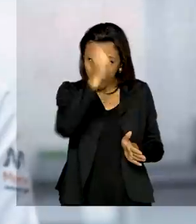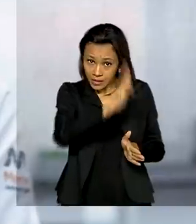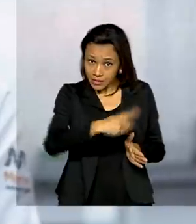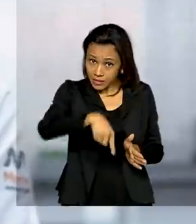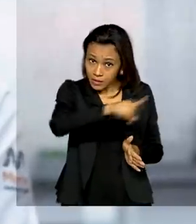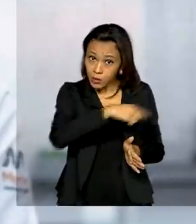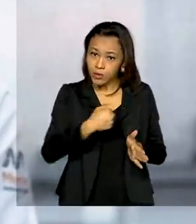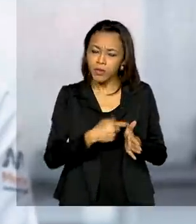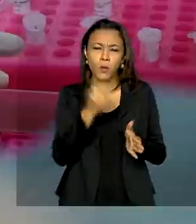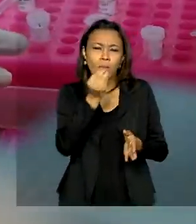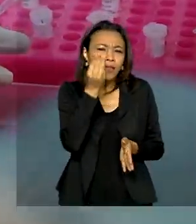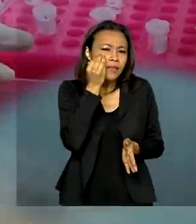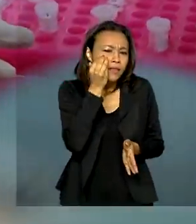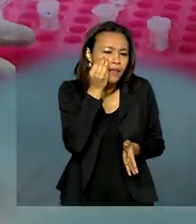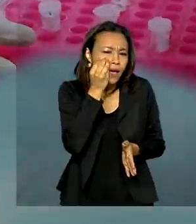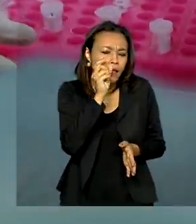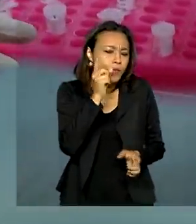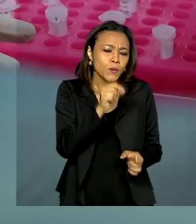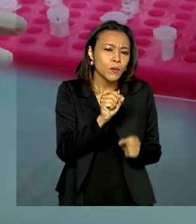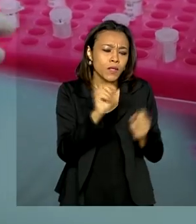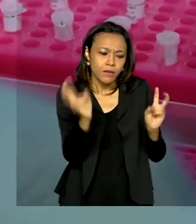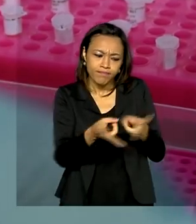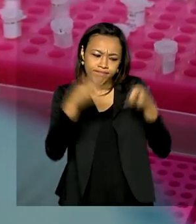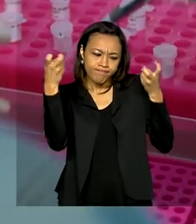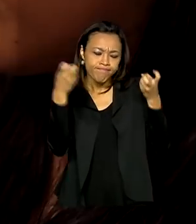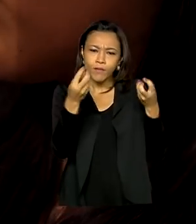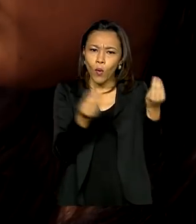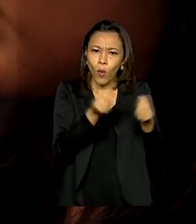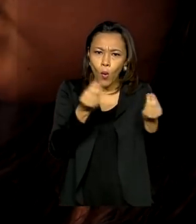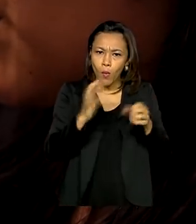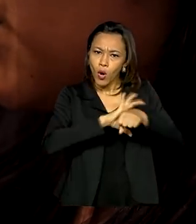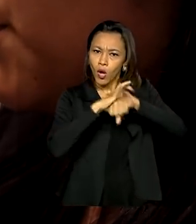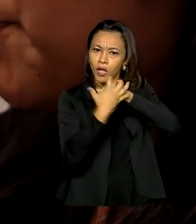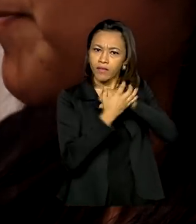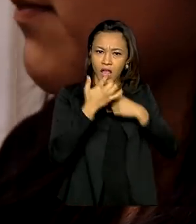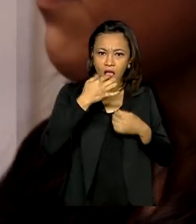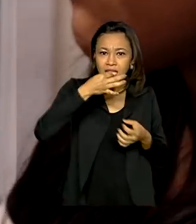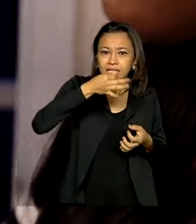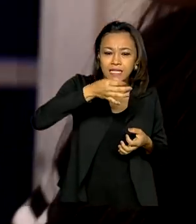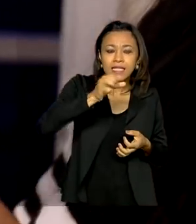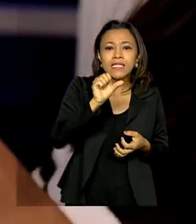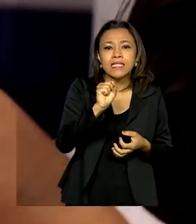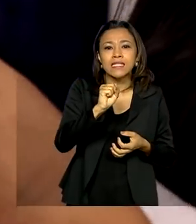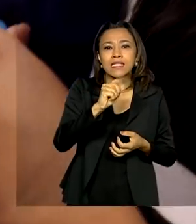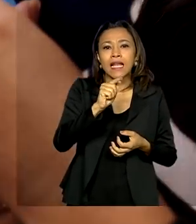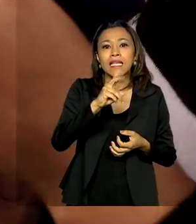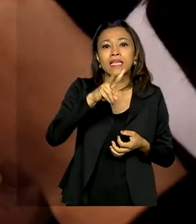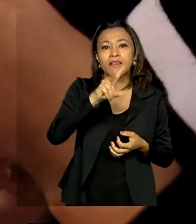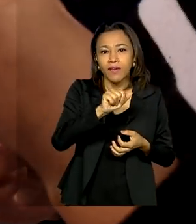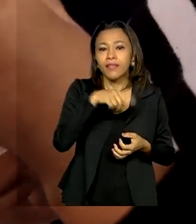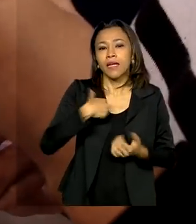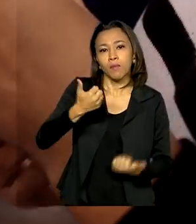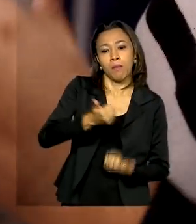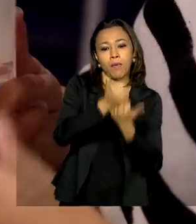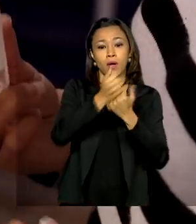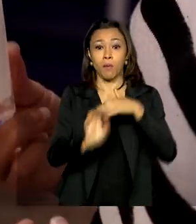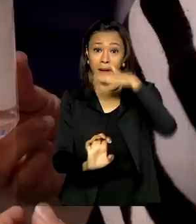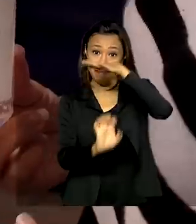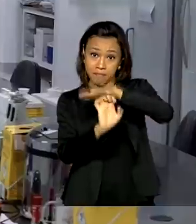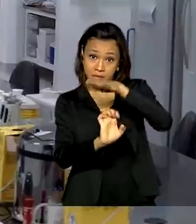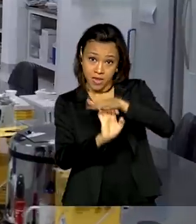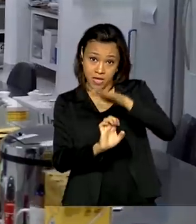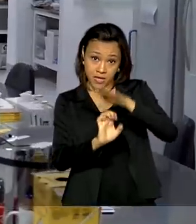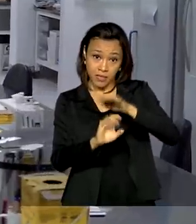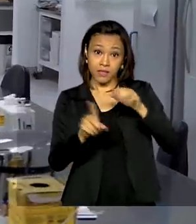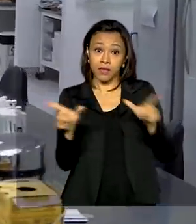desenvolvendo um teste que detecta o coronavírus por meio da saliva. Os estudos têm apoio da empresa brasileira de pesquisa e